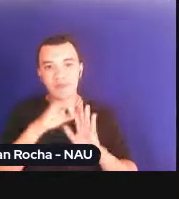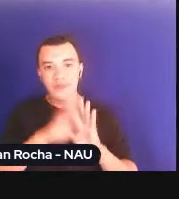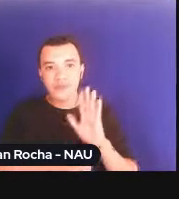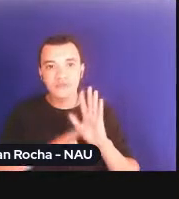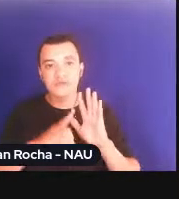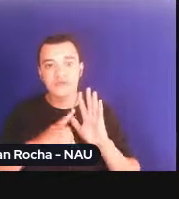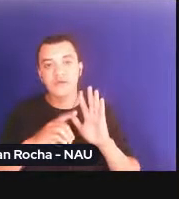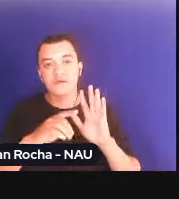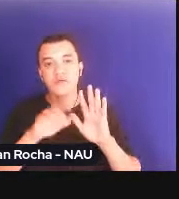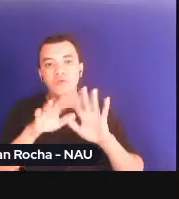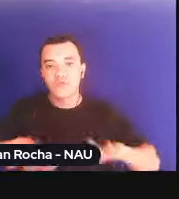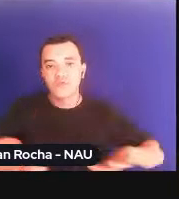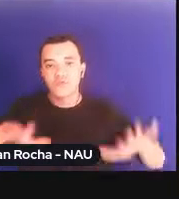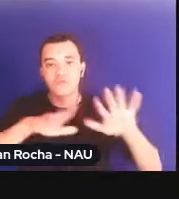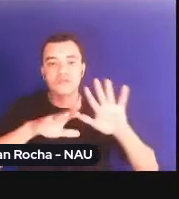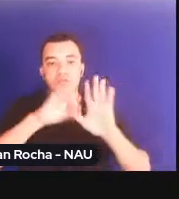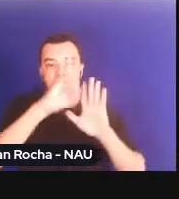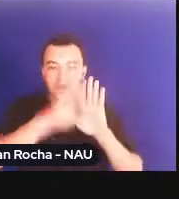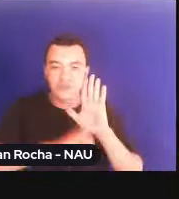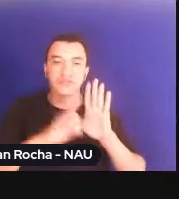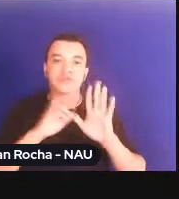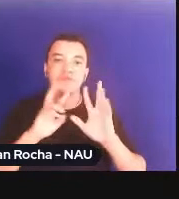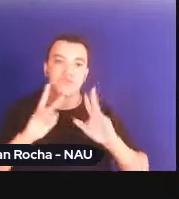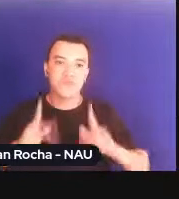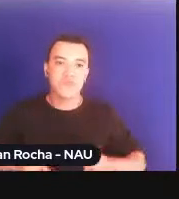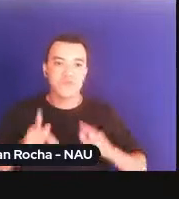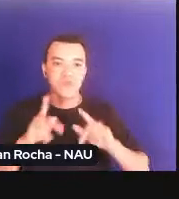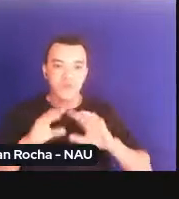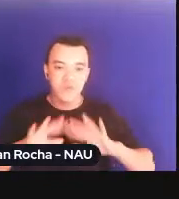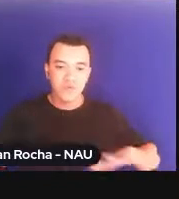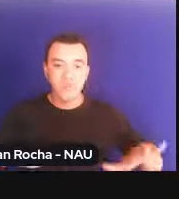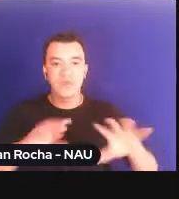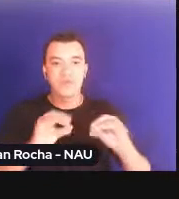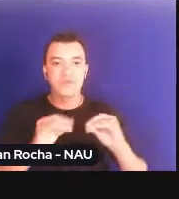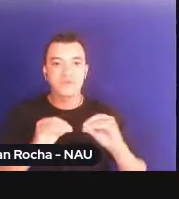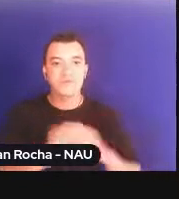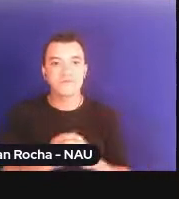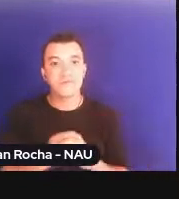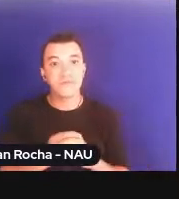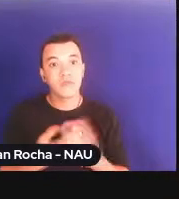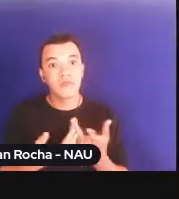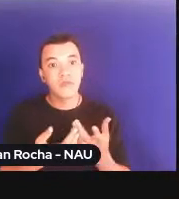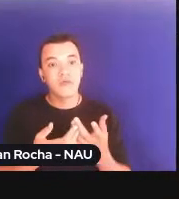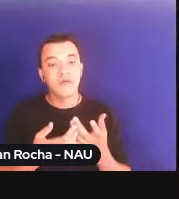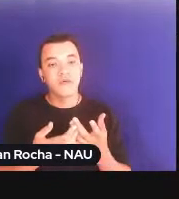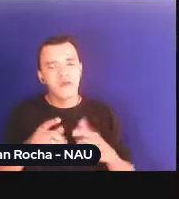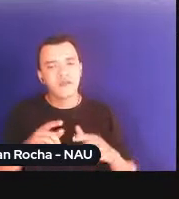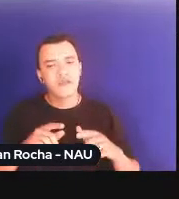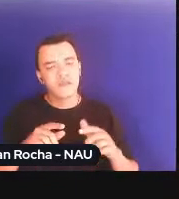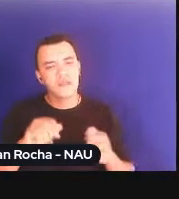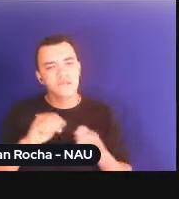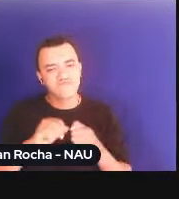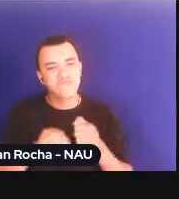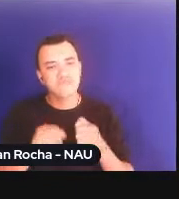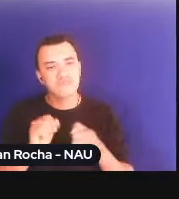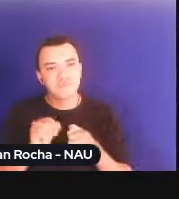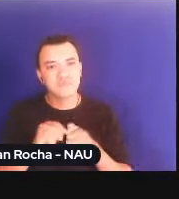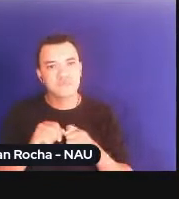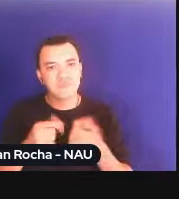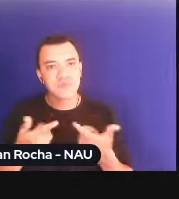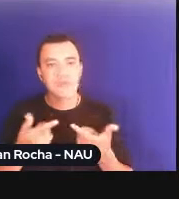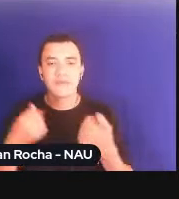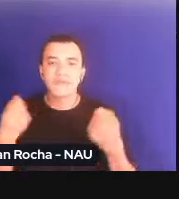global. E para que ela fosse efetiva, era necessário que repercutisse em âmbito local,